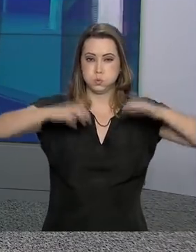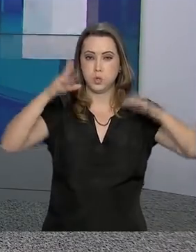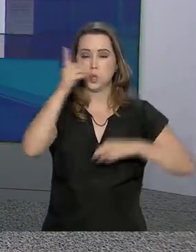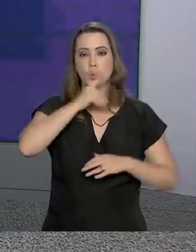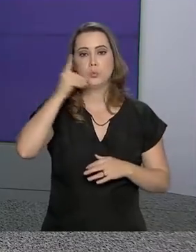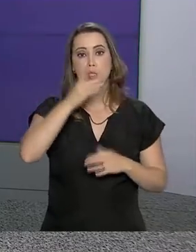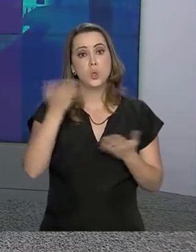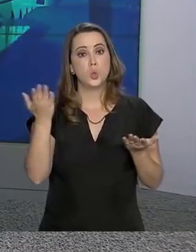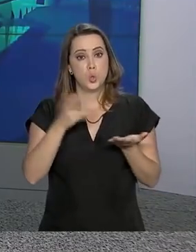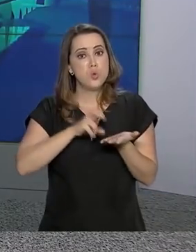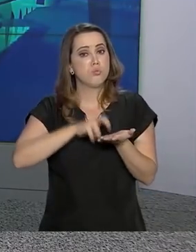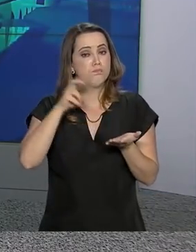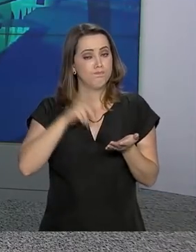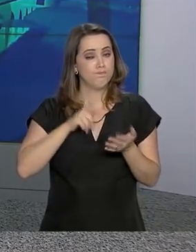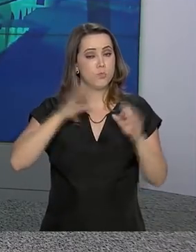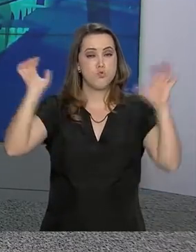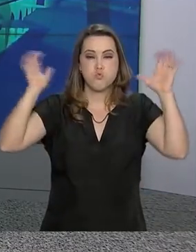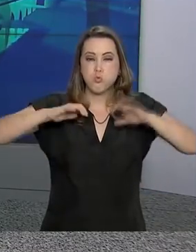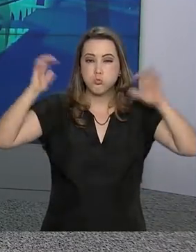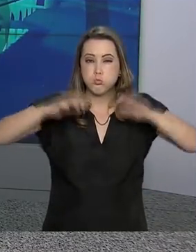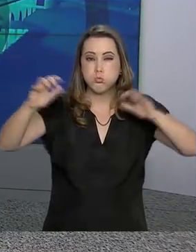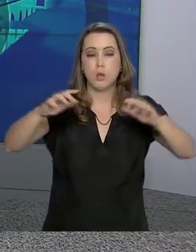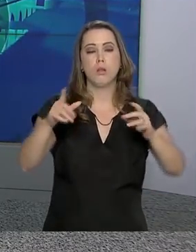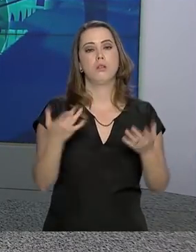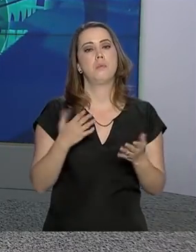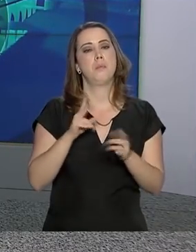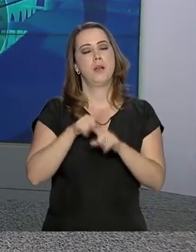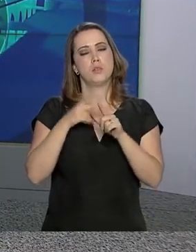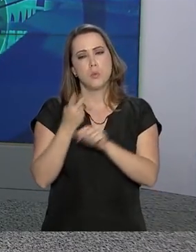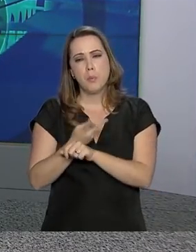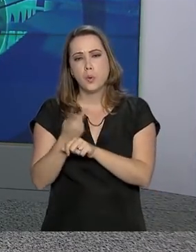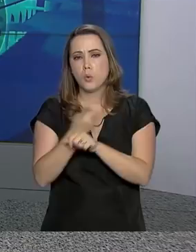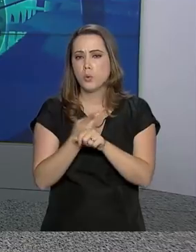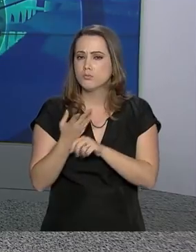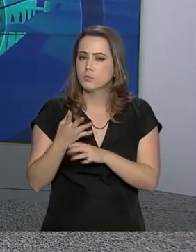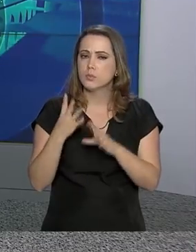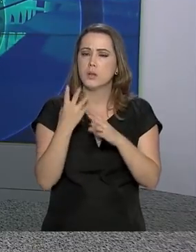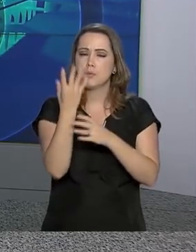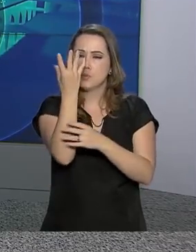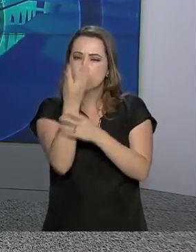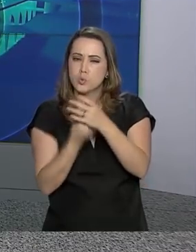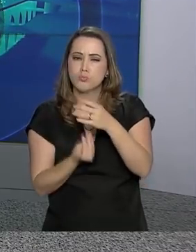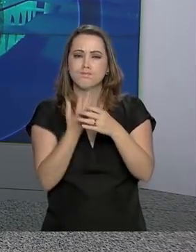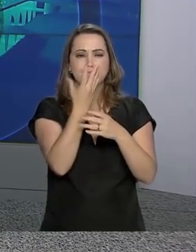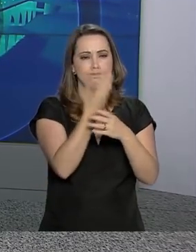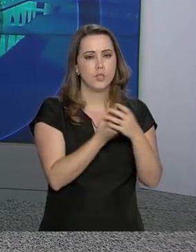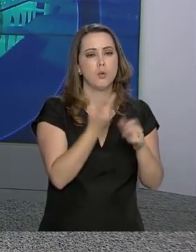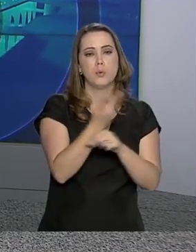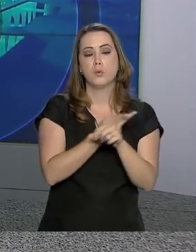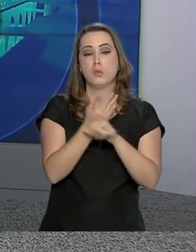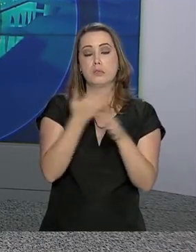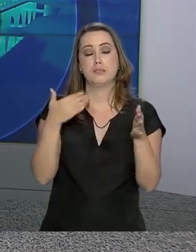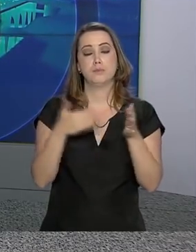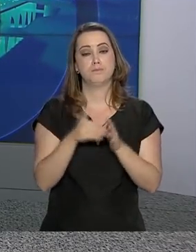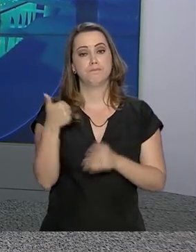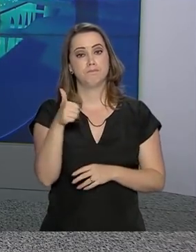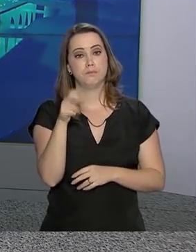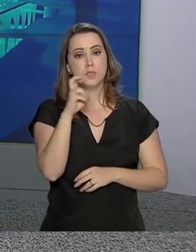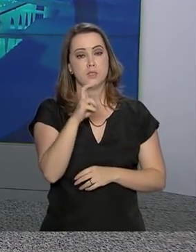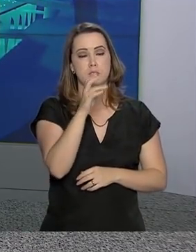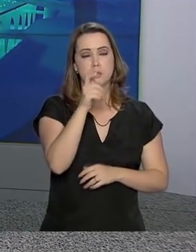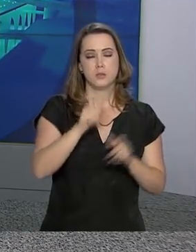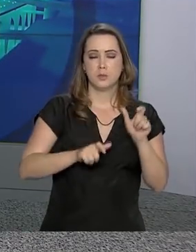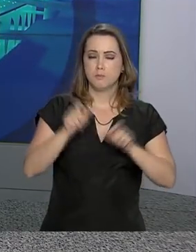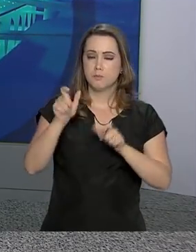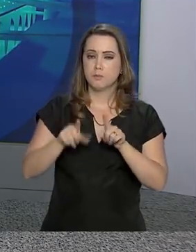na manhã de hoje. Ainda assim, seguem as buscas pelas vítimas. Até o momento, foram encontrados 115 corpos,